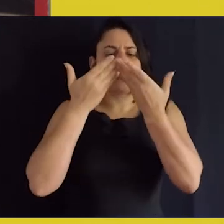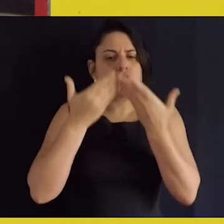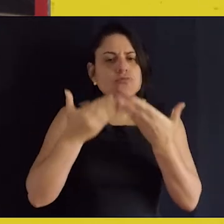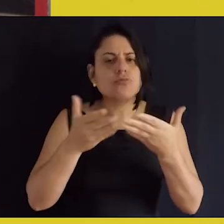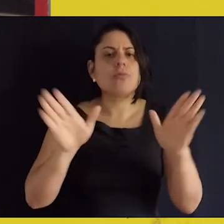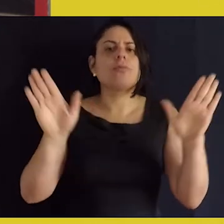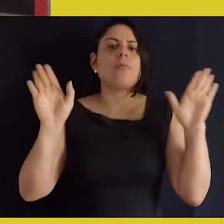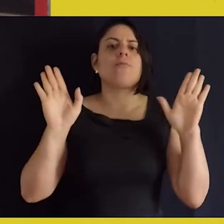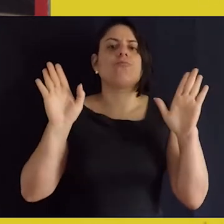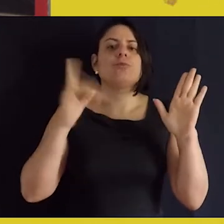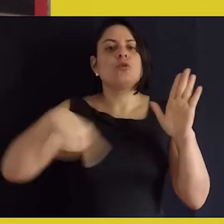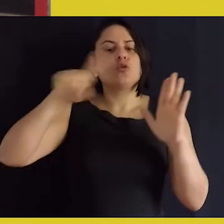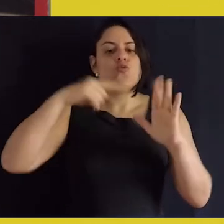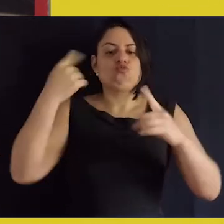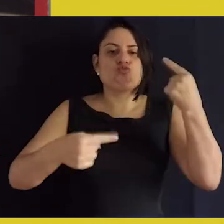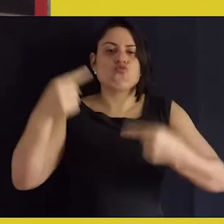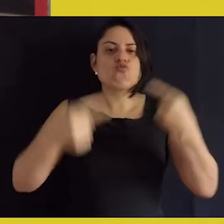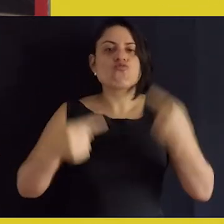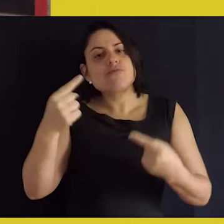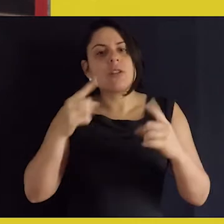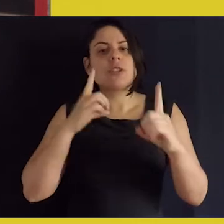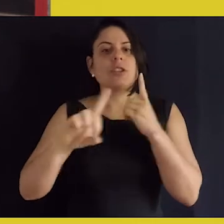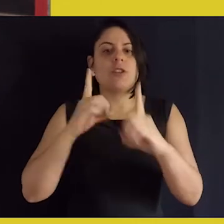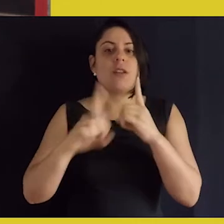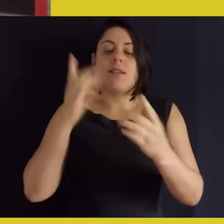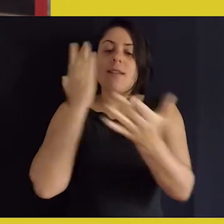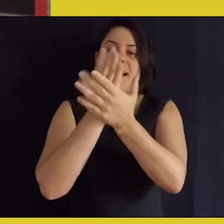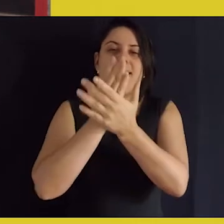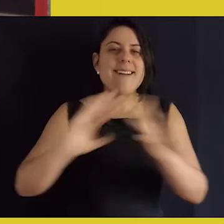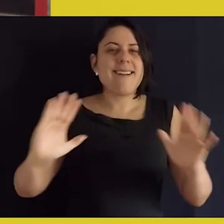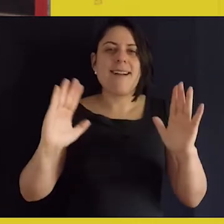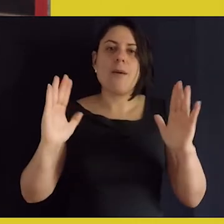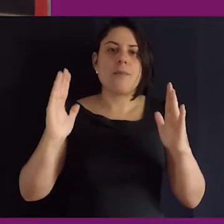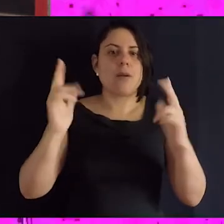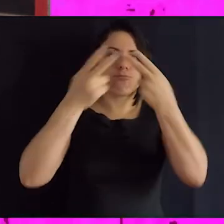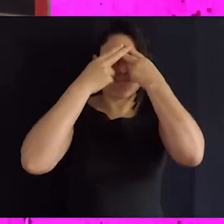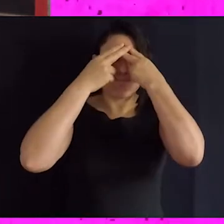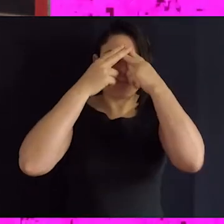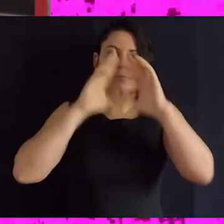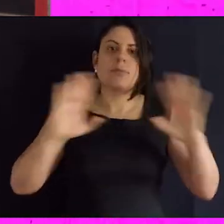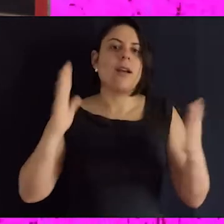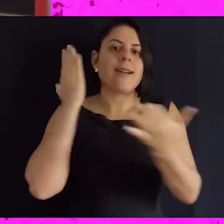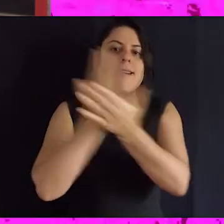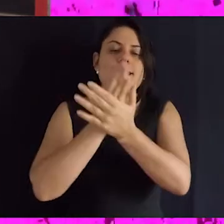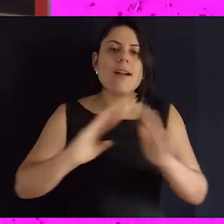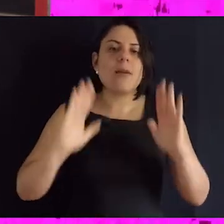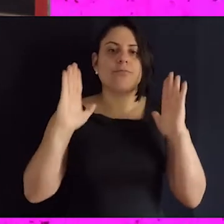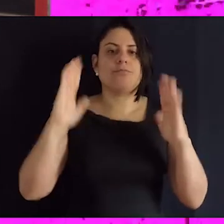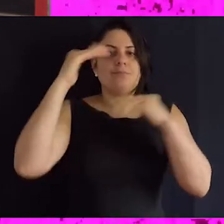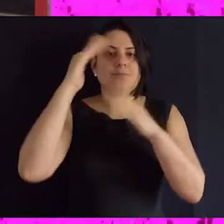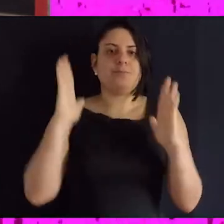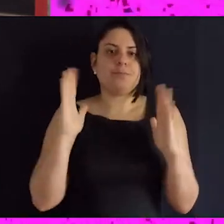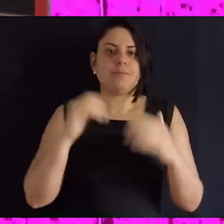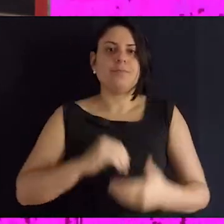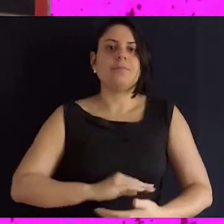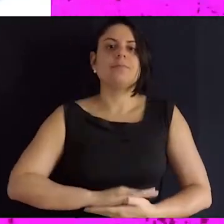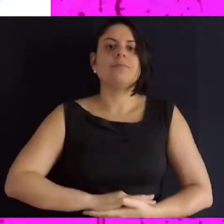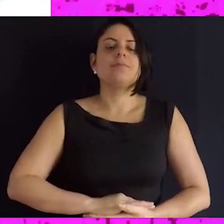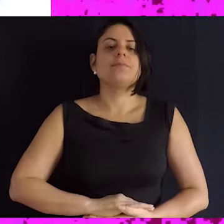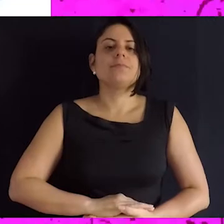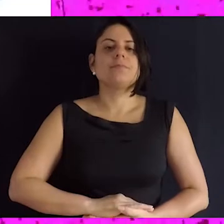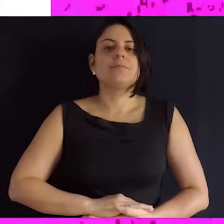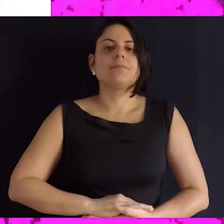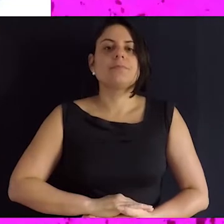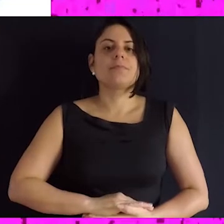abre o nosso diálogo, partir do que a gente quer os tabus para poder falar sobre educação sexual, né?